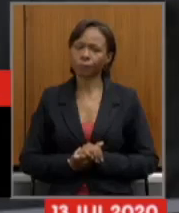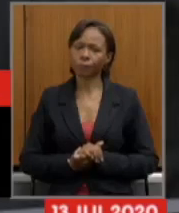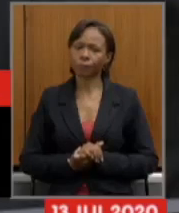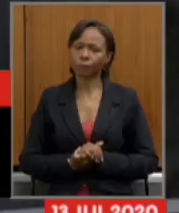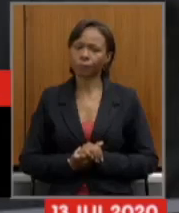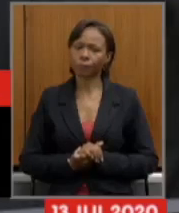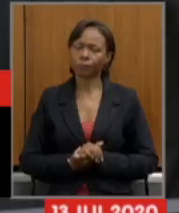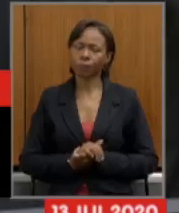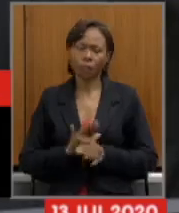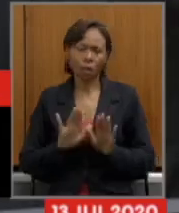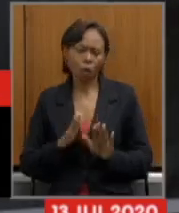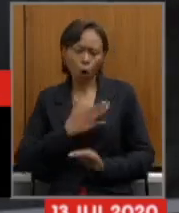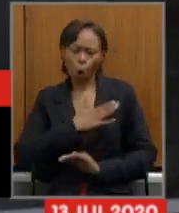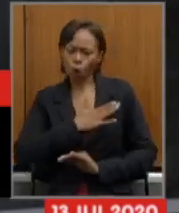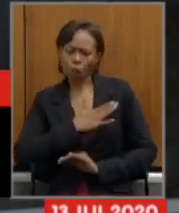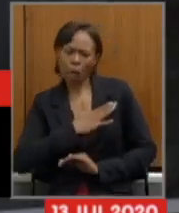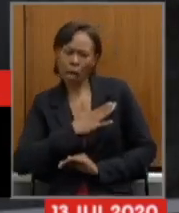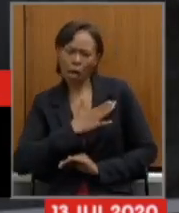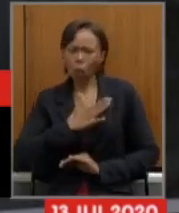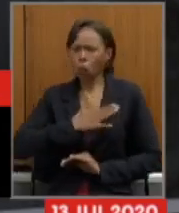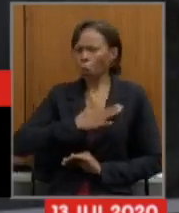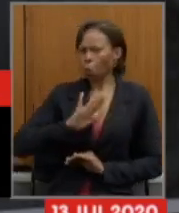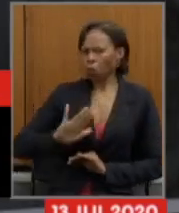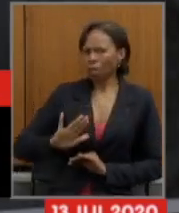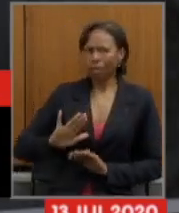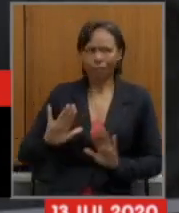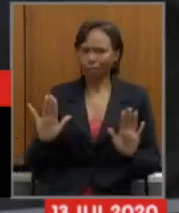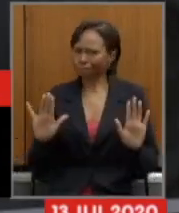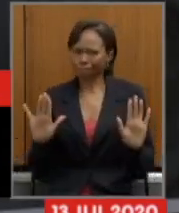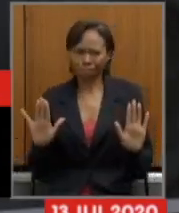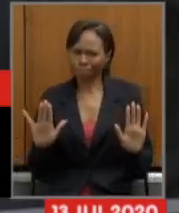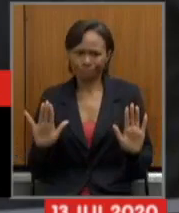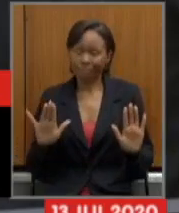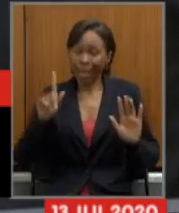gostar ou não gostar, é de ter que fazer.